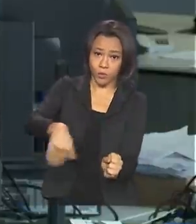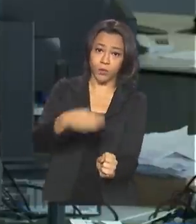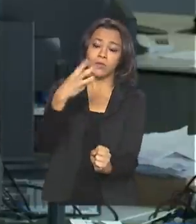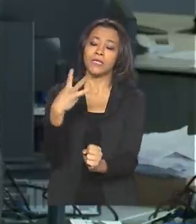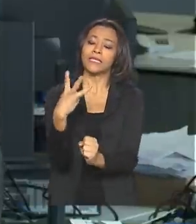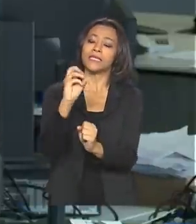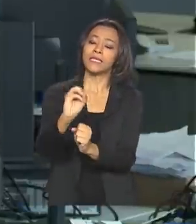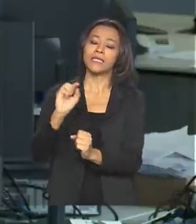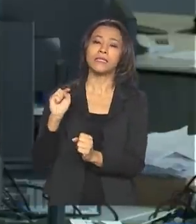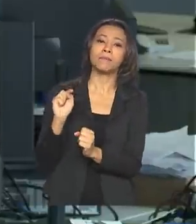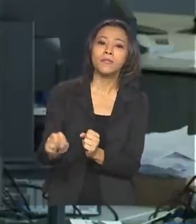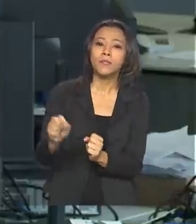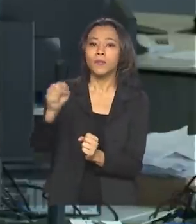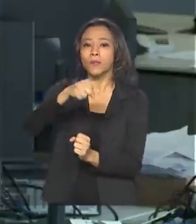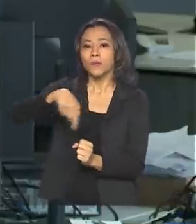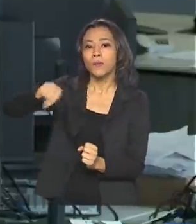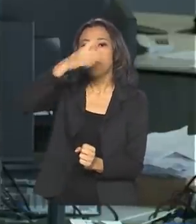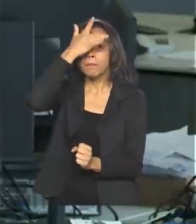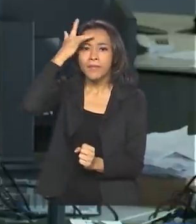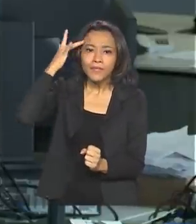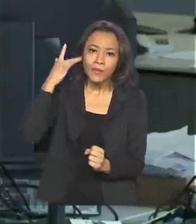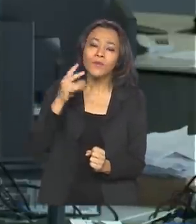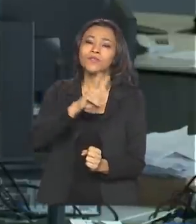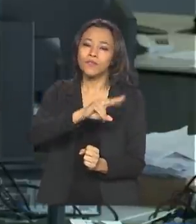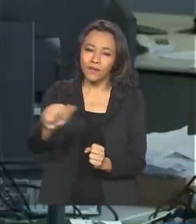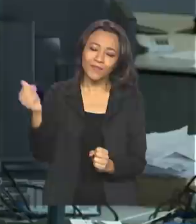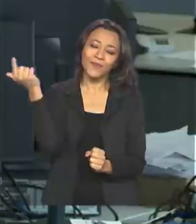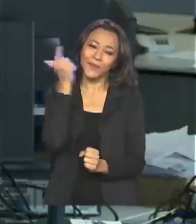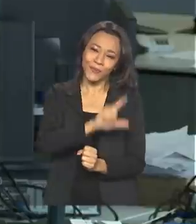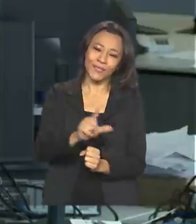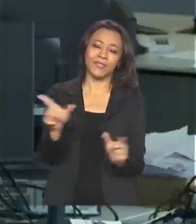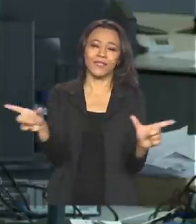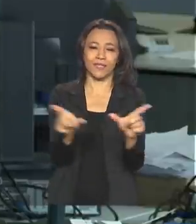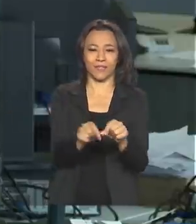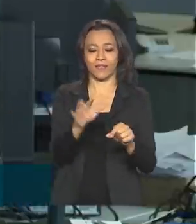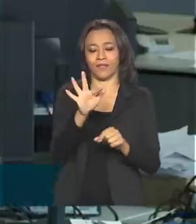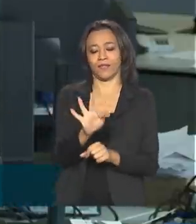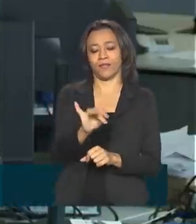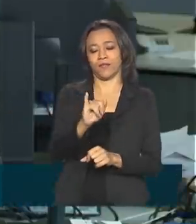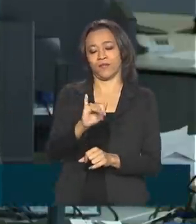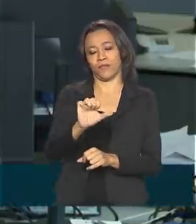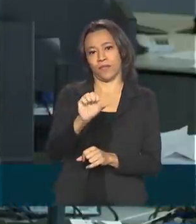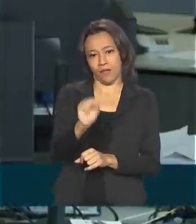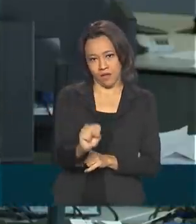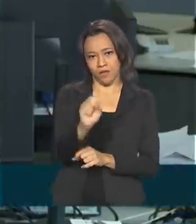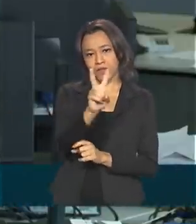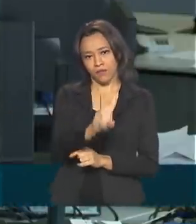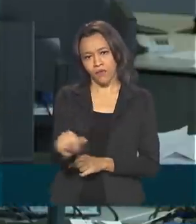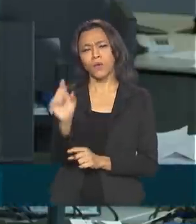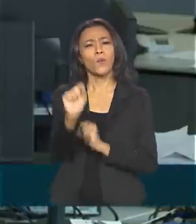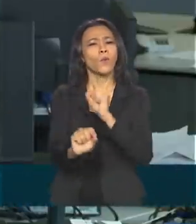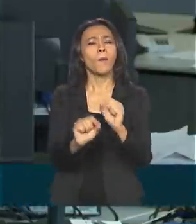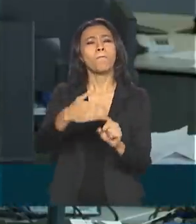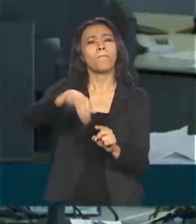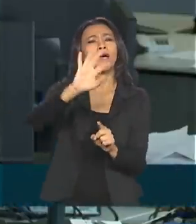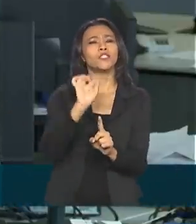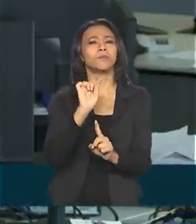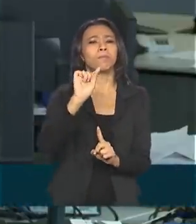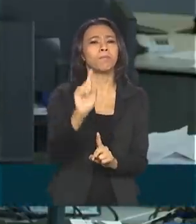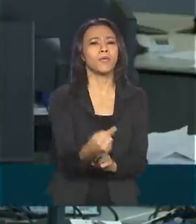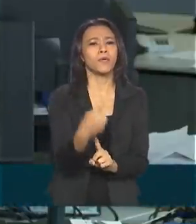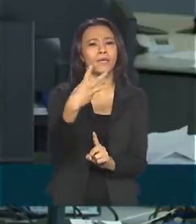estudantes vão ser contemplados com o financiamento estudantil e serão distribuídos em mais de 1.300